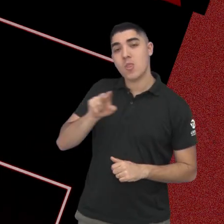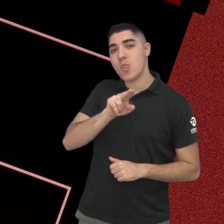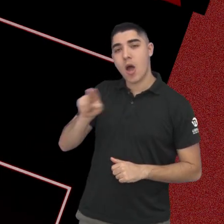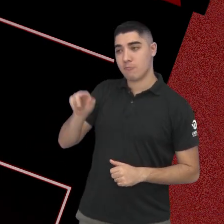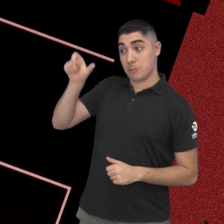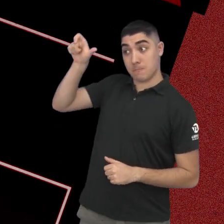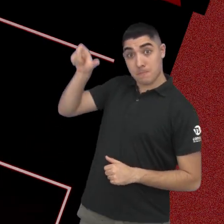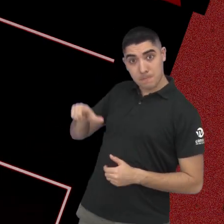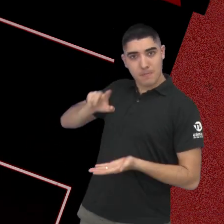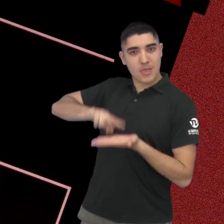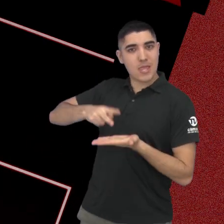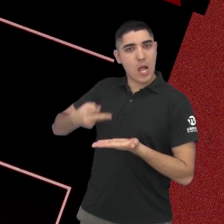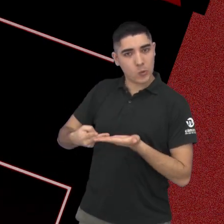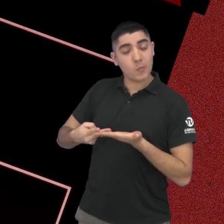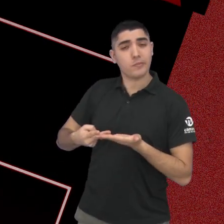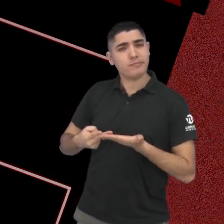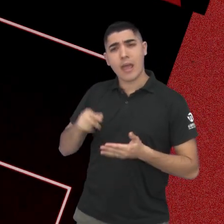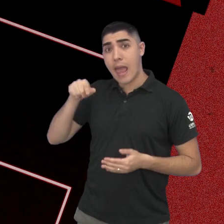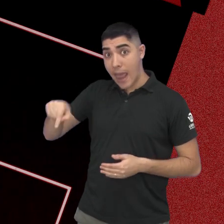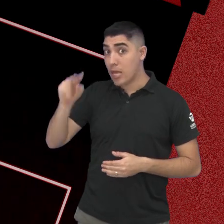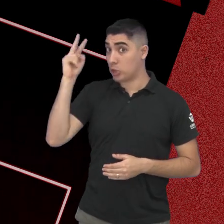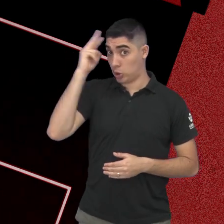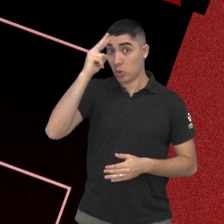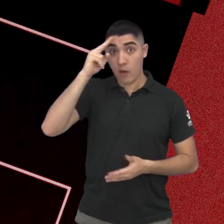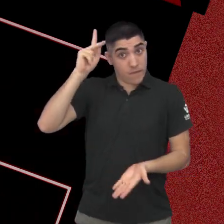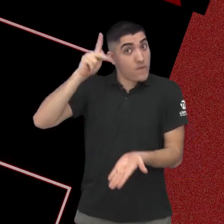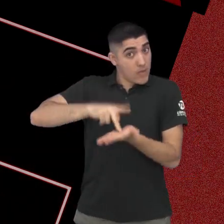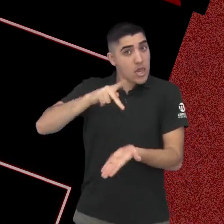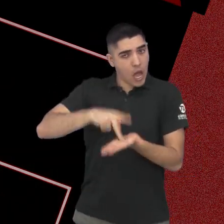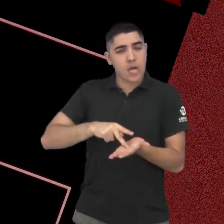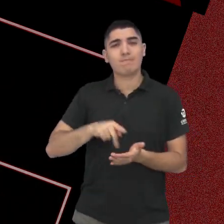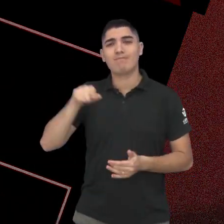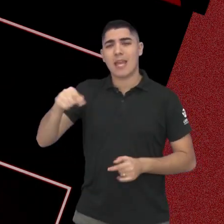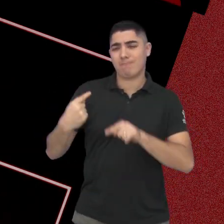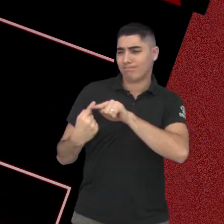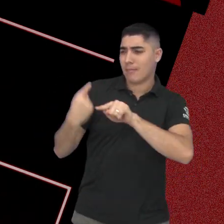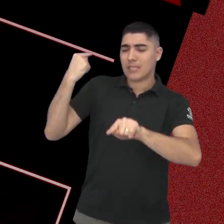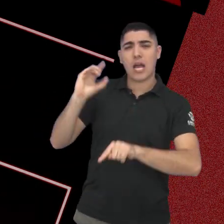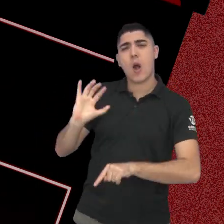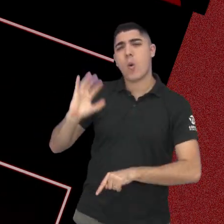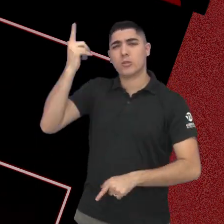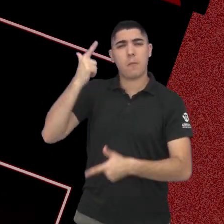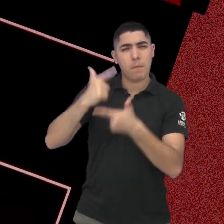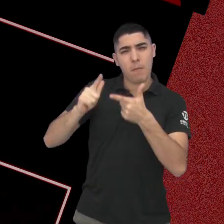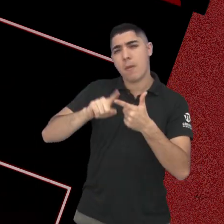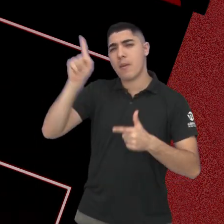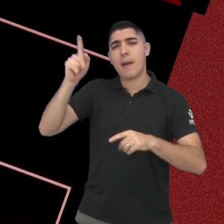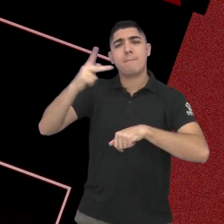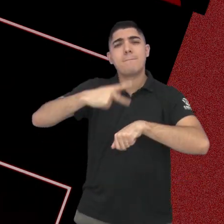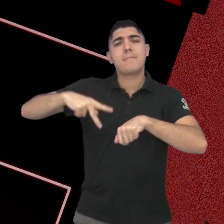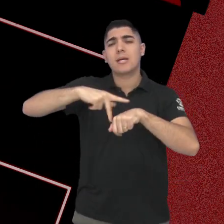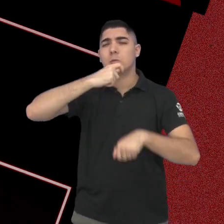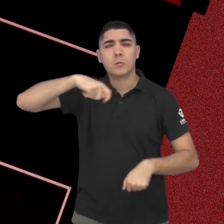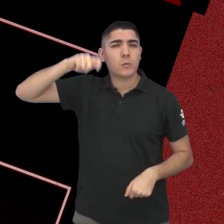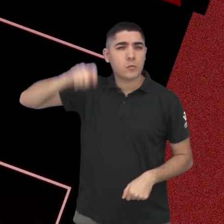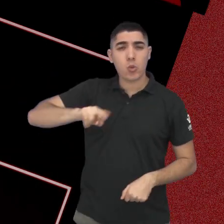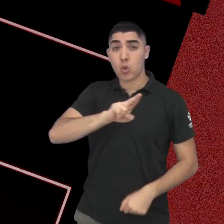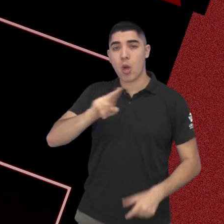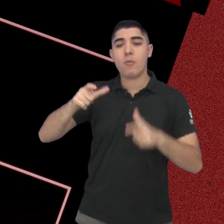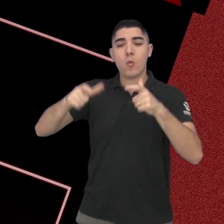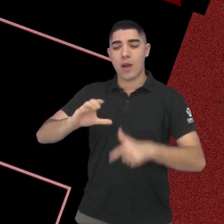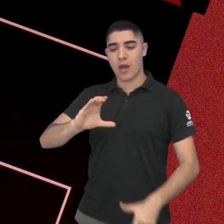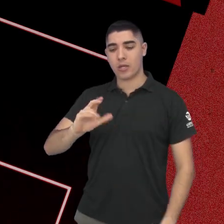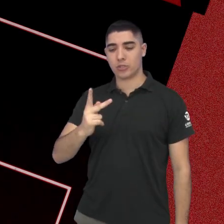Tradutor. Essa produção se baseia em fatos reais, viu? Após o desastre de Chernobyl, na Ucrânia, Cuba recebe vários